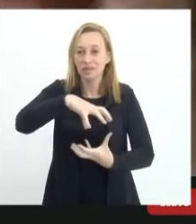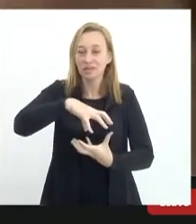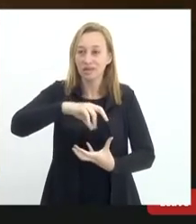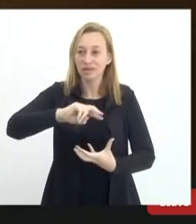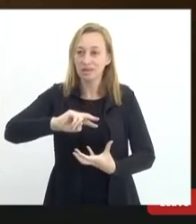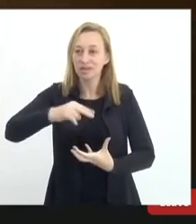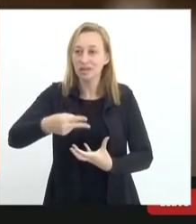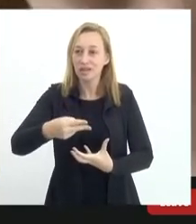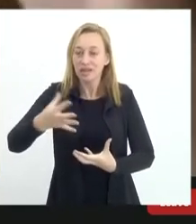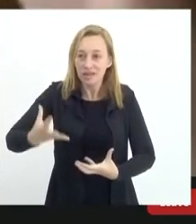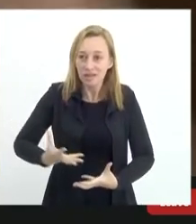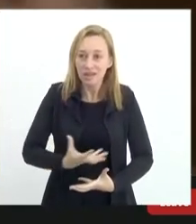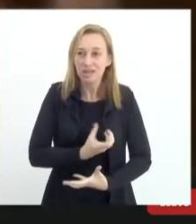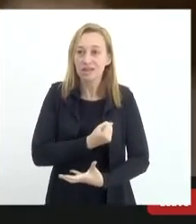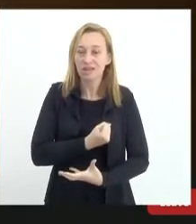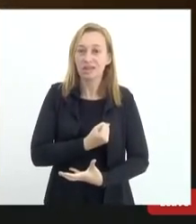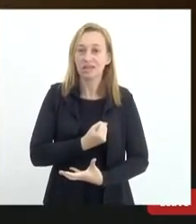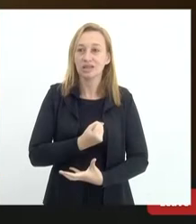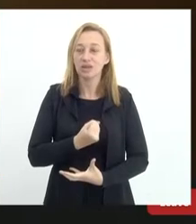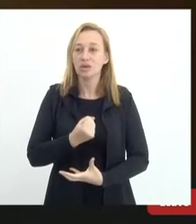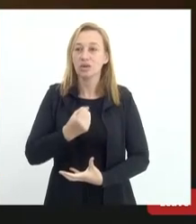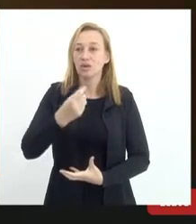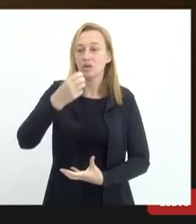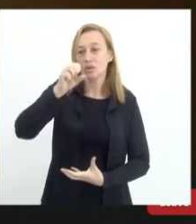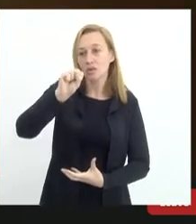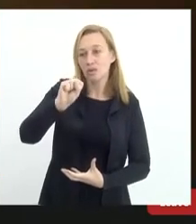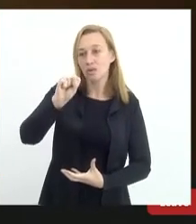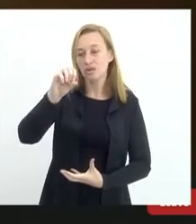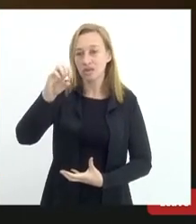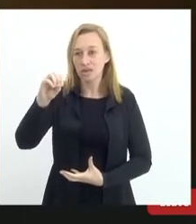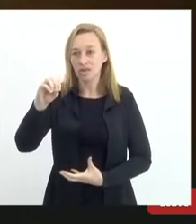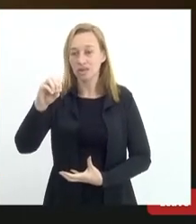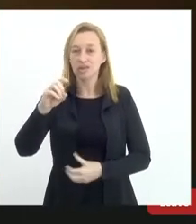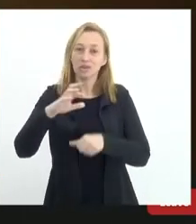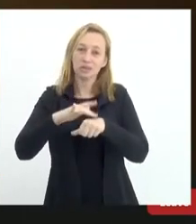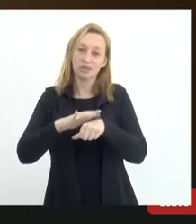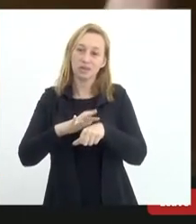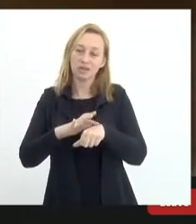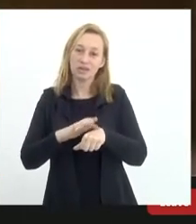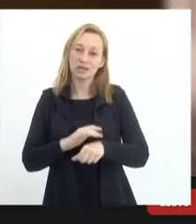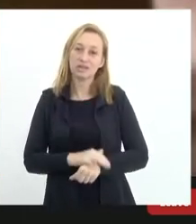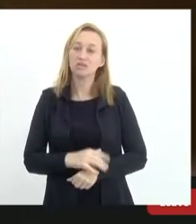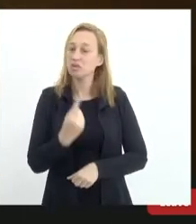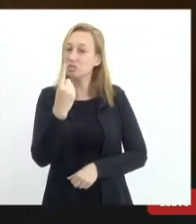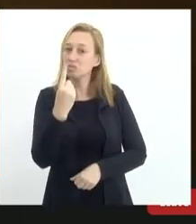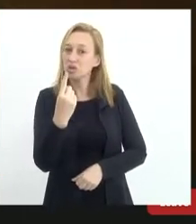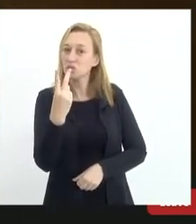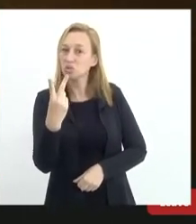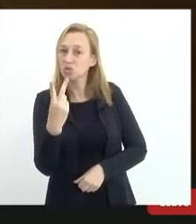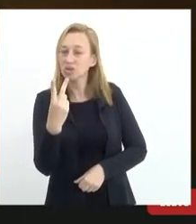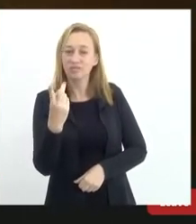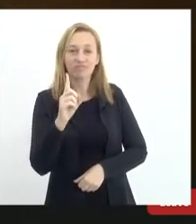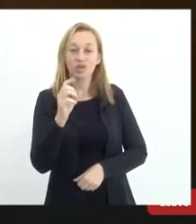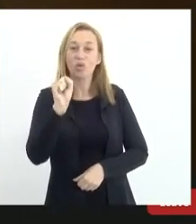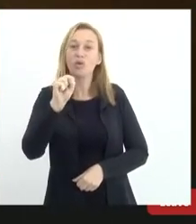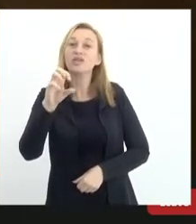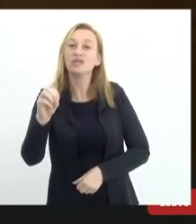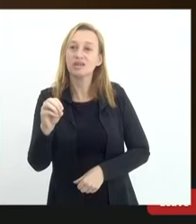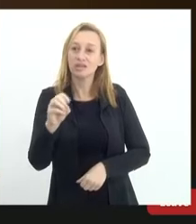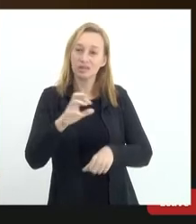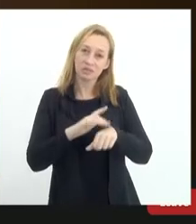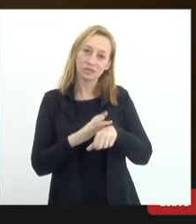salva 80 doenças. Não é uma nem duas, são 80.